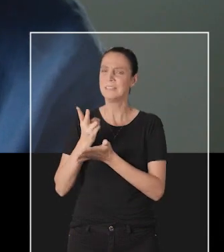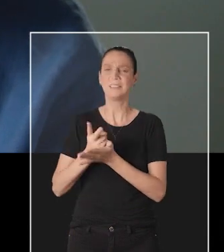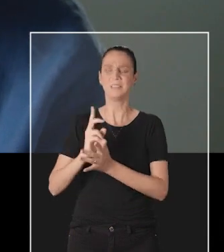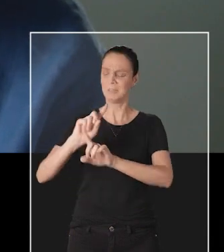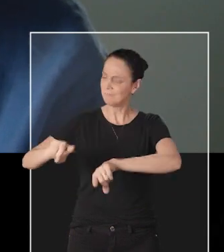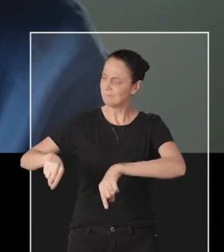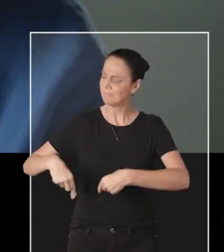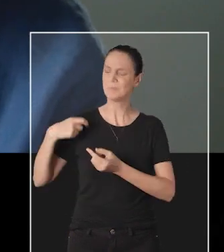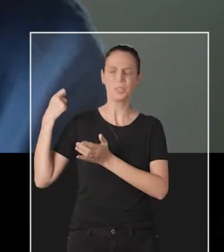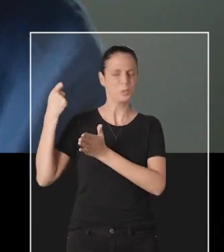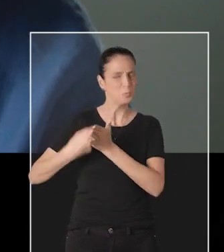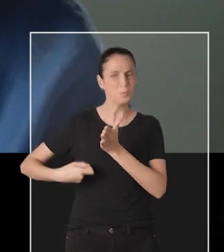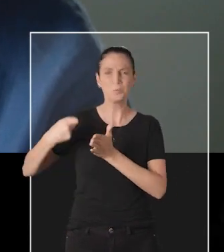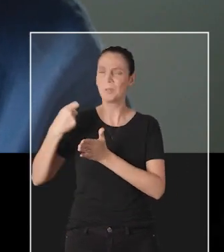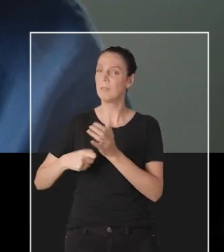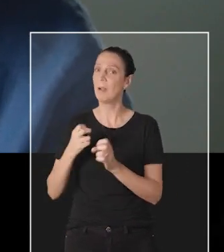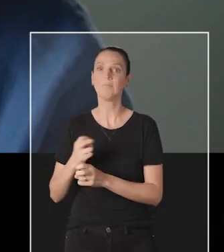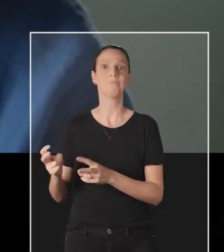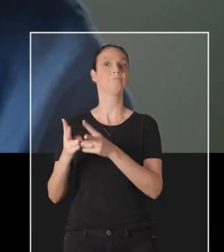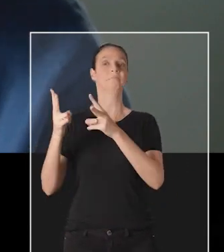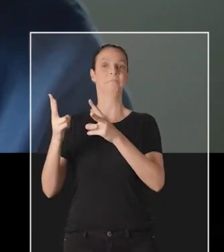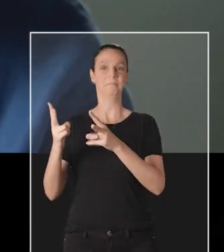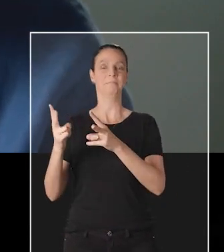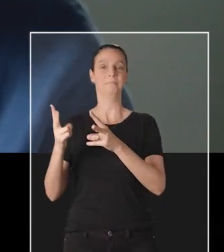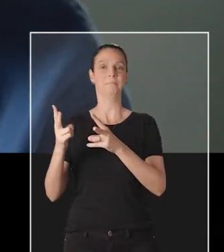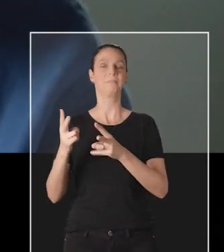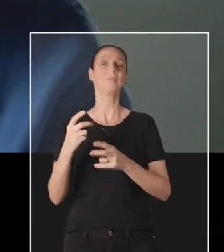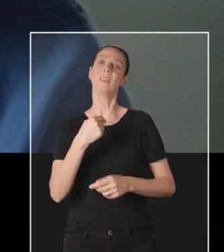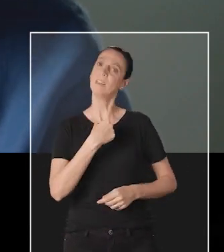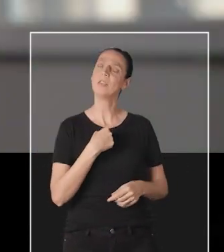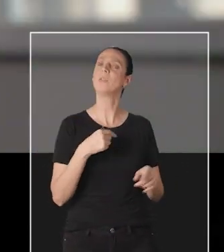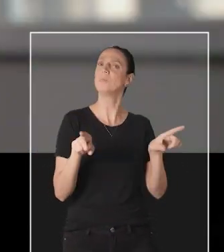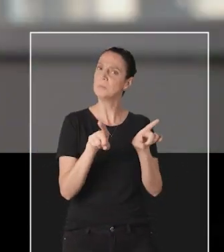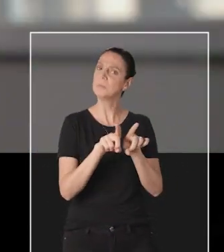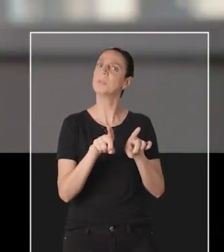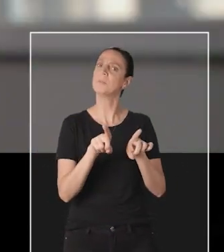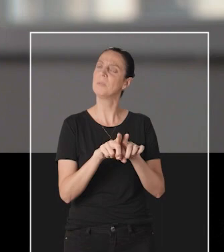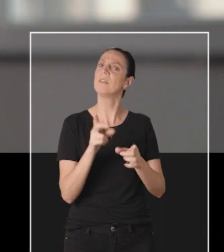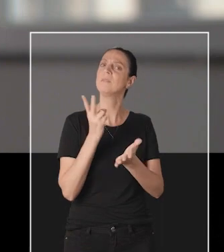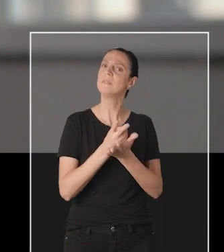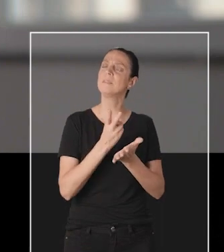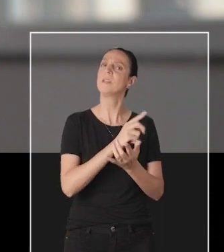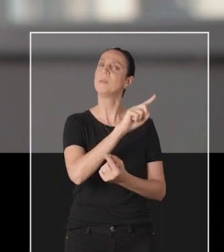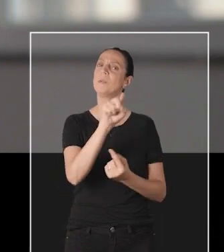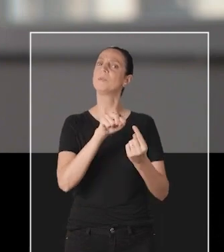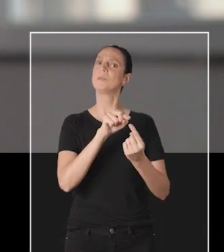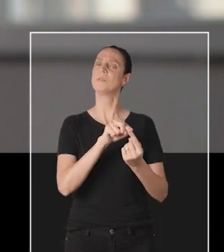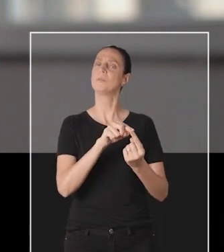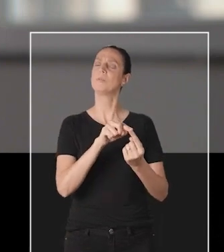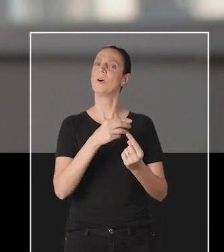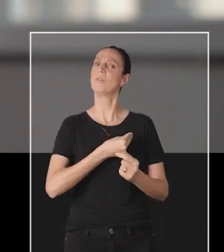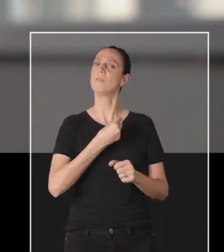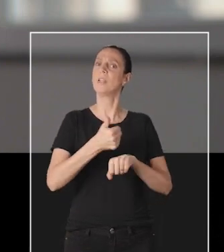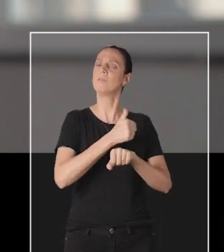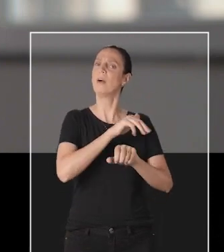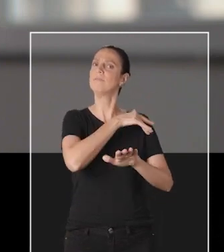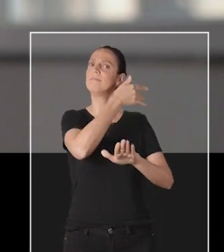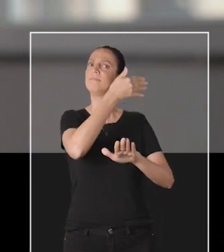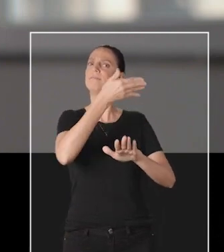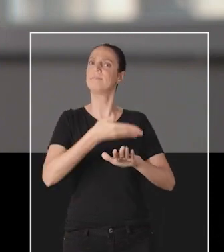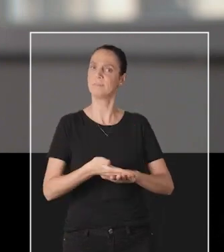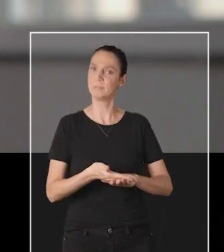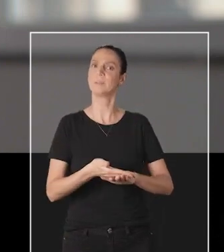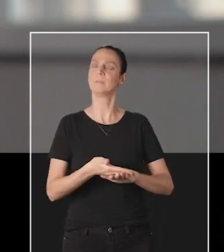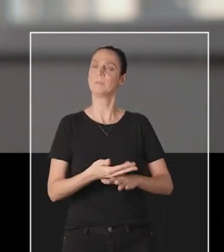Meus pais sempre lutaram para vencer os desafios na vida. E vem de encontrar o que eu também sempre procurei em toda